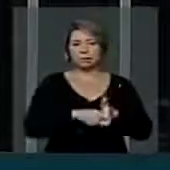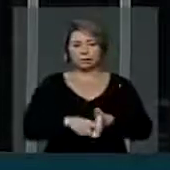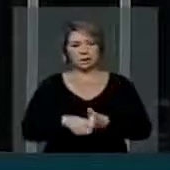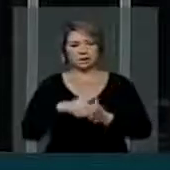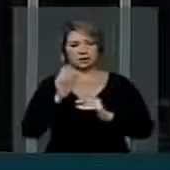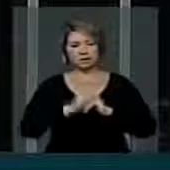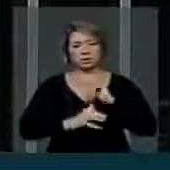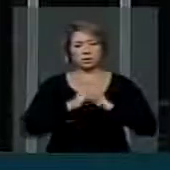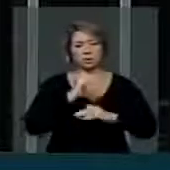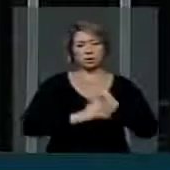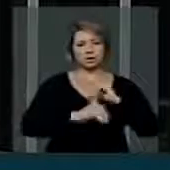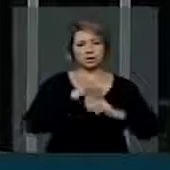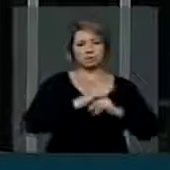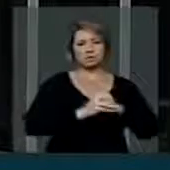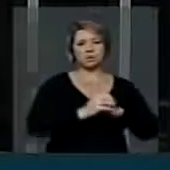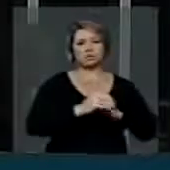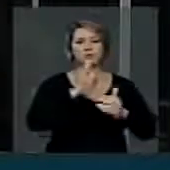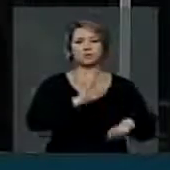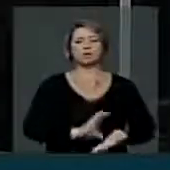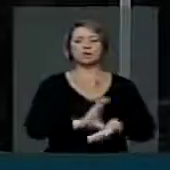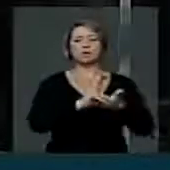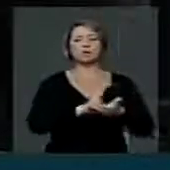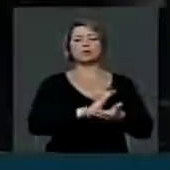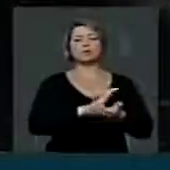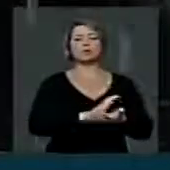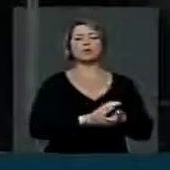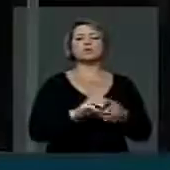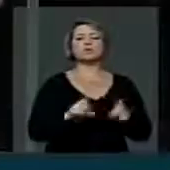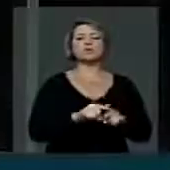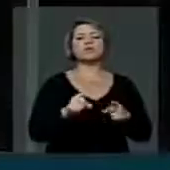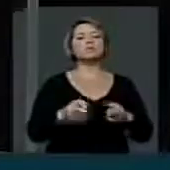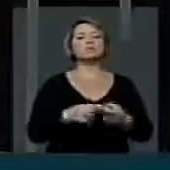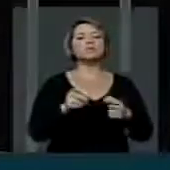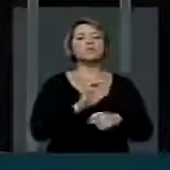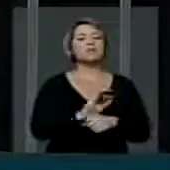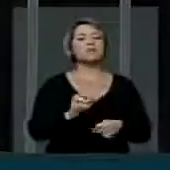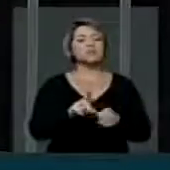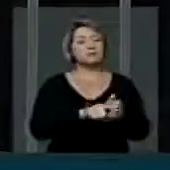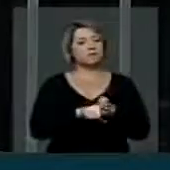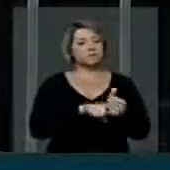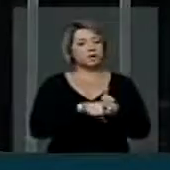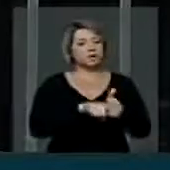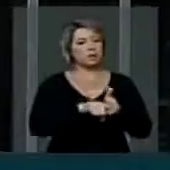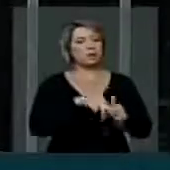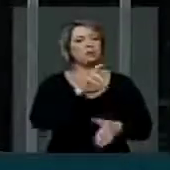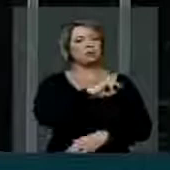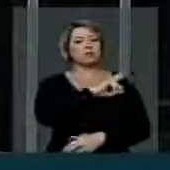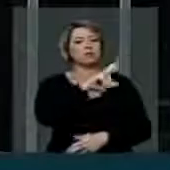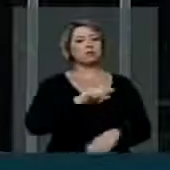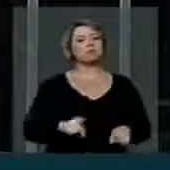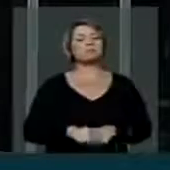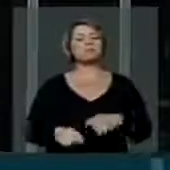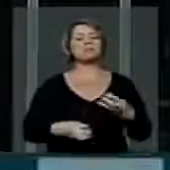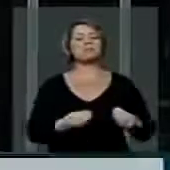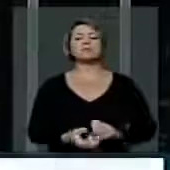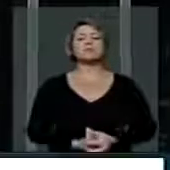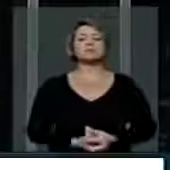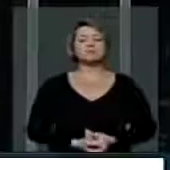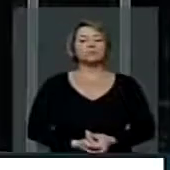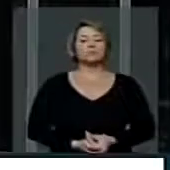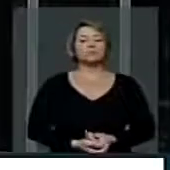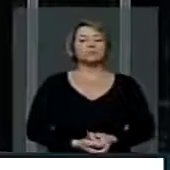profissionais a cargos dos Conselhos Regionais de Medicina. A fiscalização ficará com os Conselhos Regionais de Medicina,